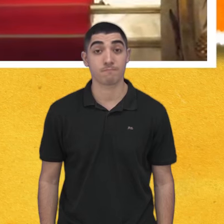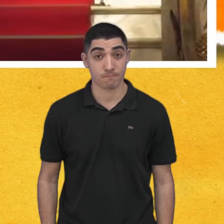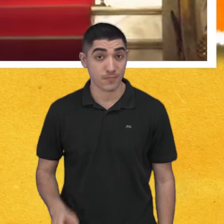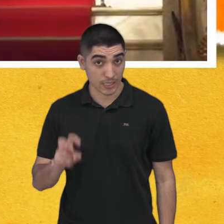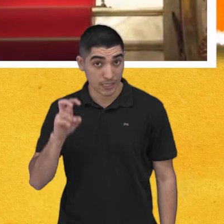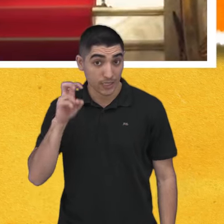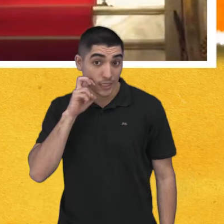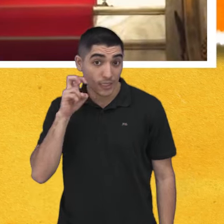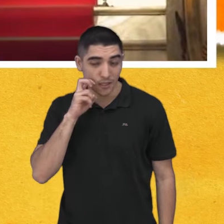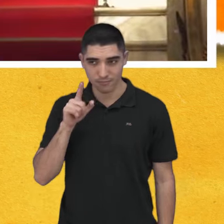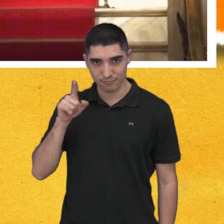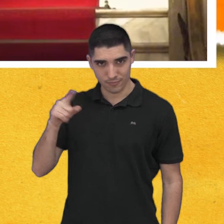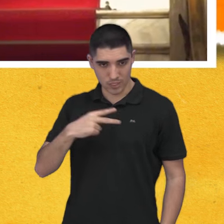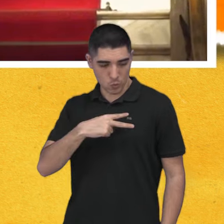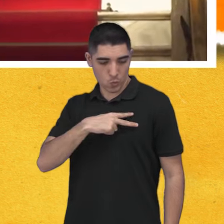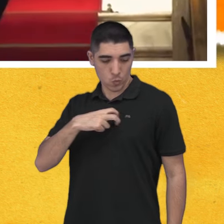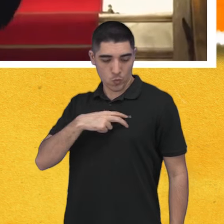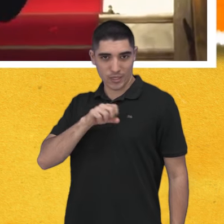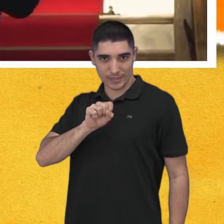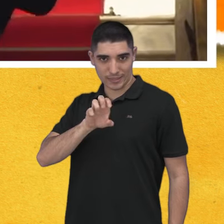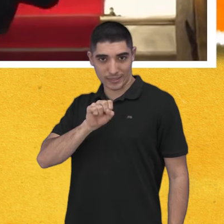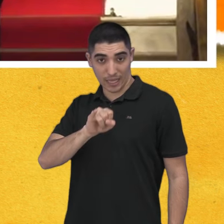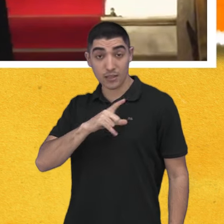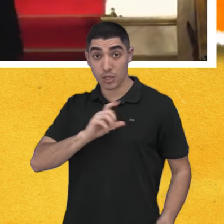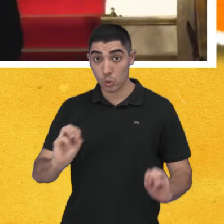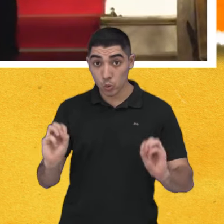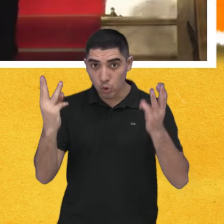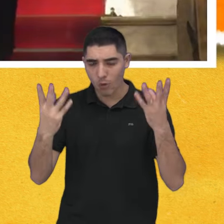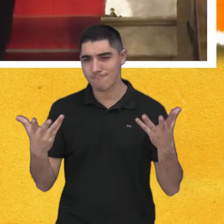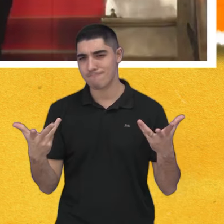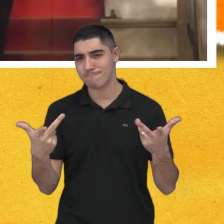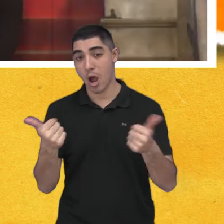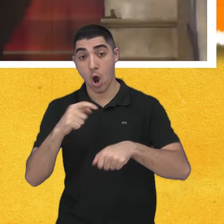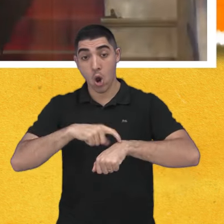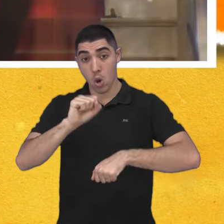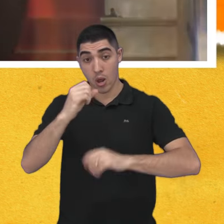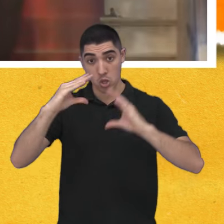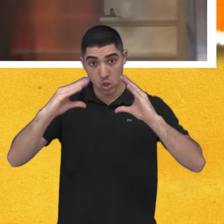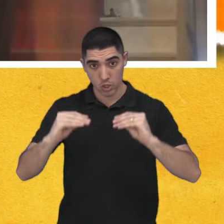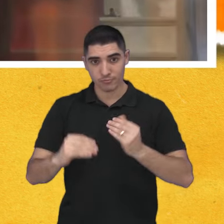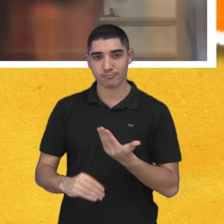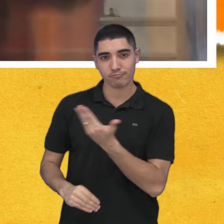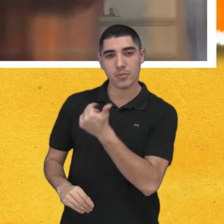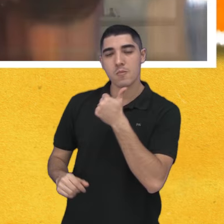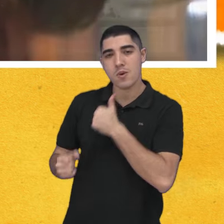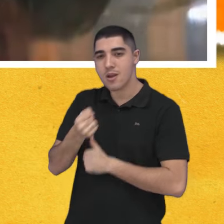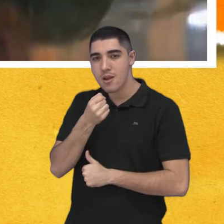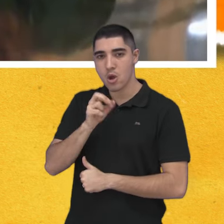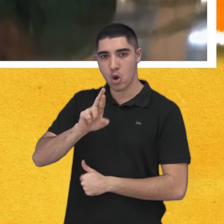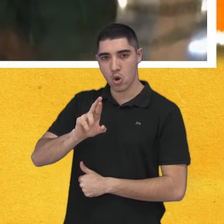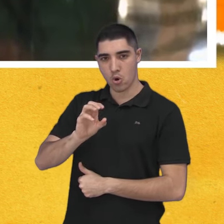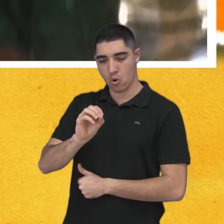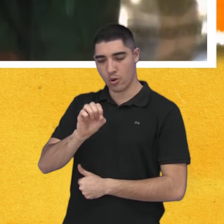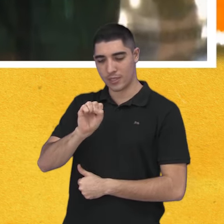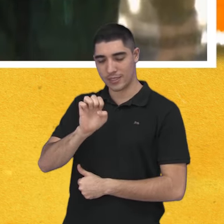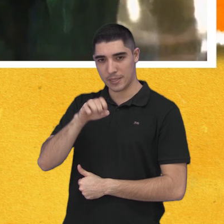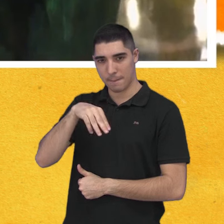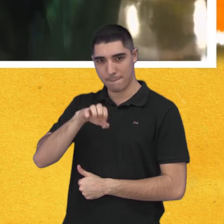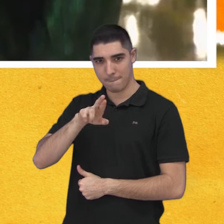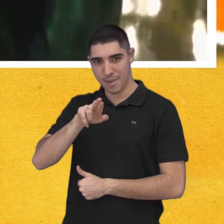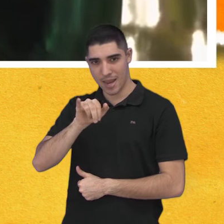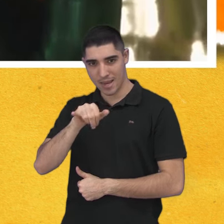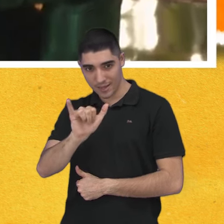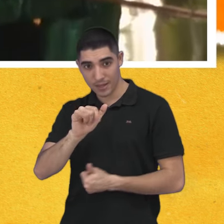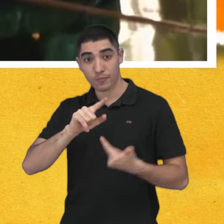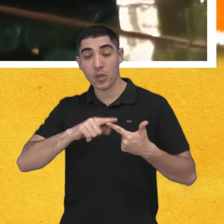Para esta quinta-feira, o SESI promete um show arrebatador. Às oito da noite, a cantora Rosemary e o tenor